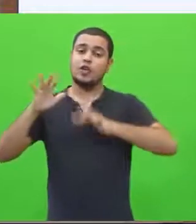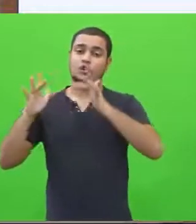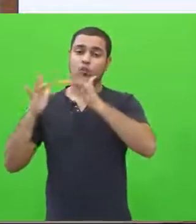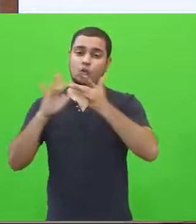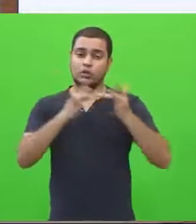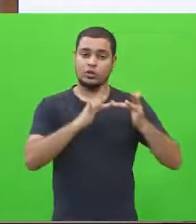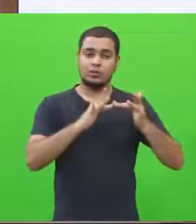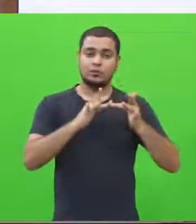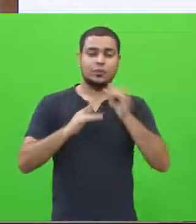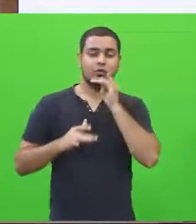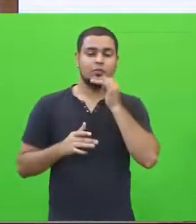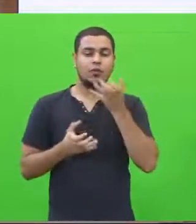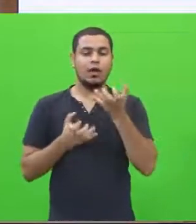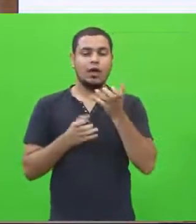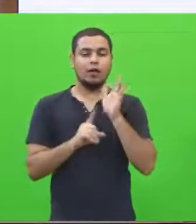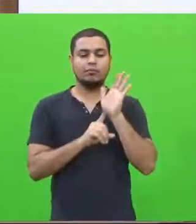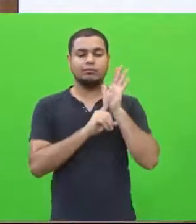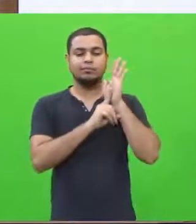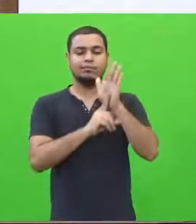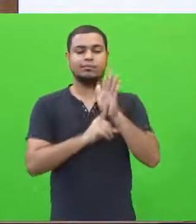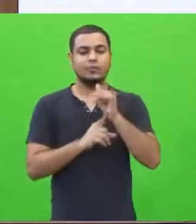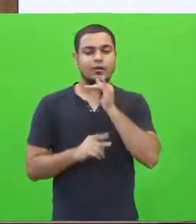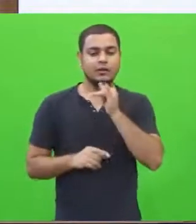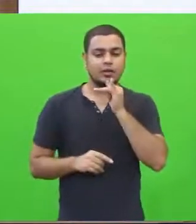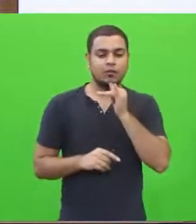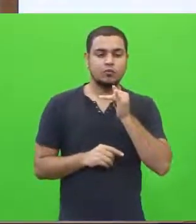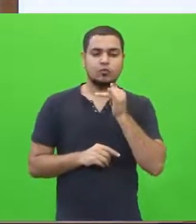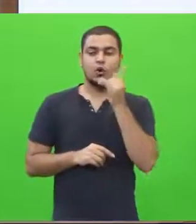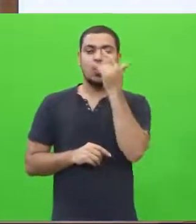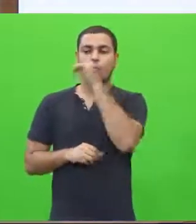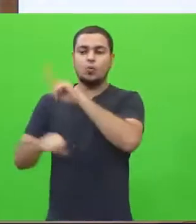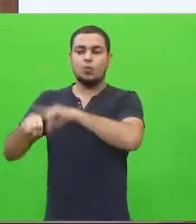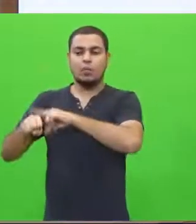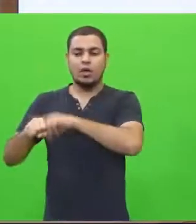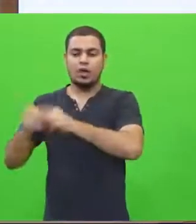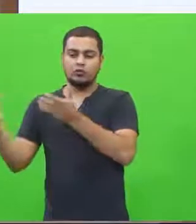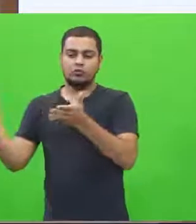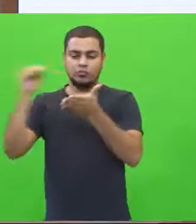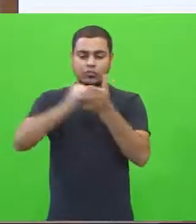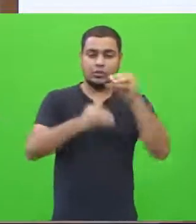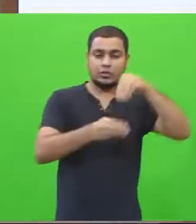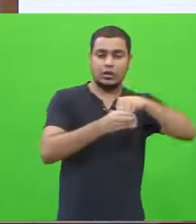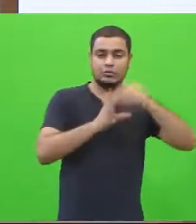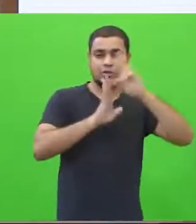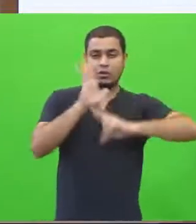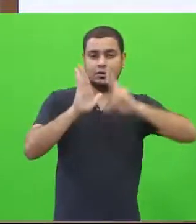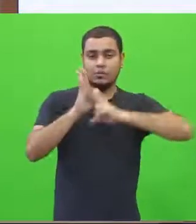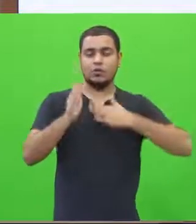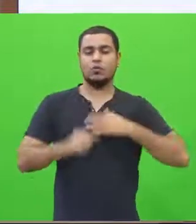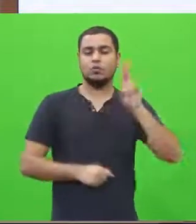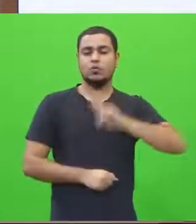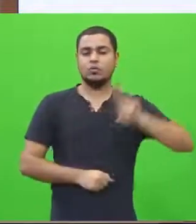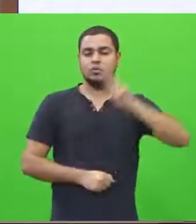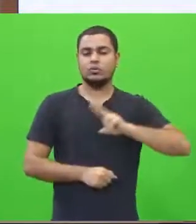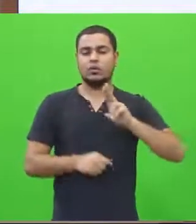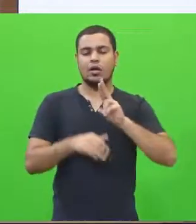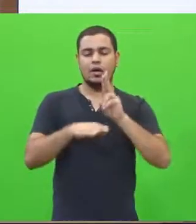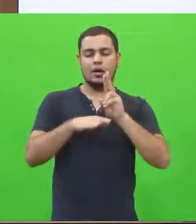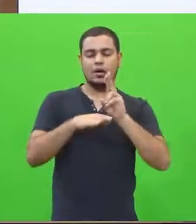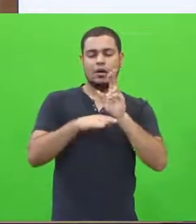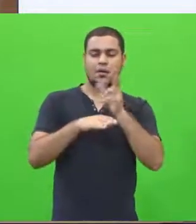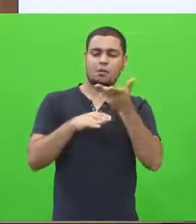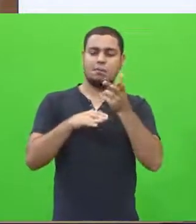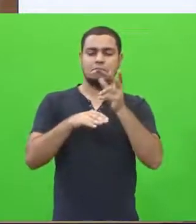destacar um aspecto de outrora, de outro momento e você faz uso de uma palavra rebuscada entre